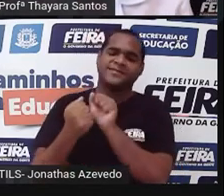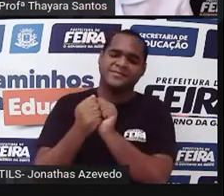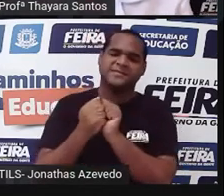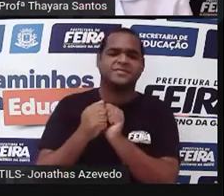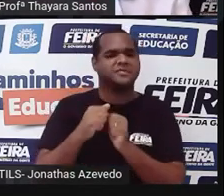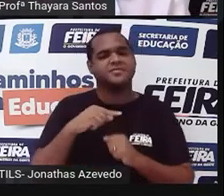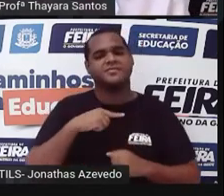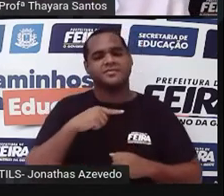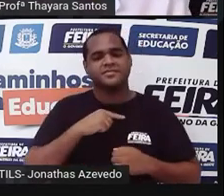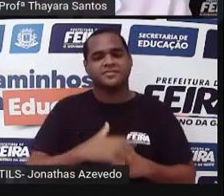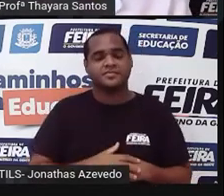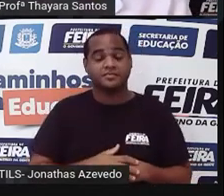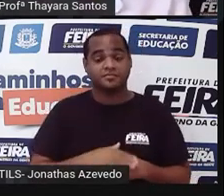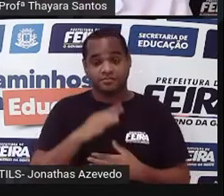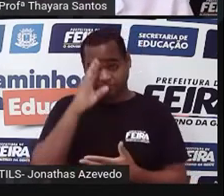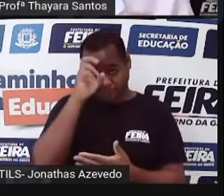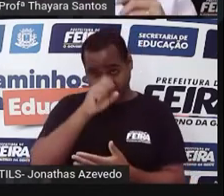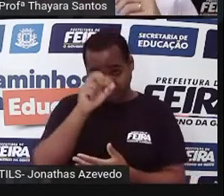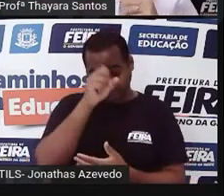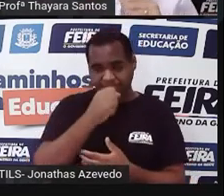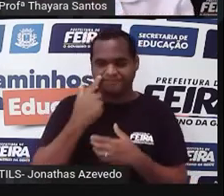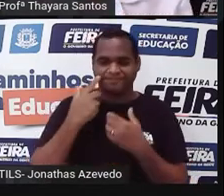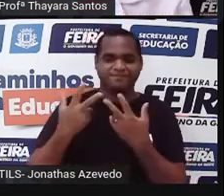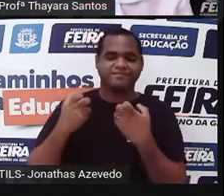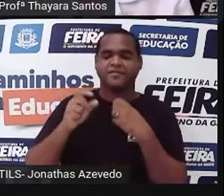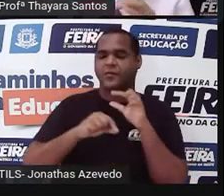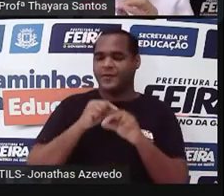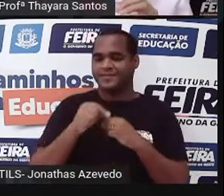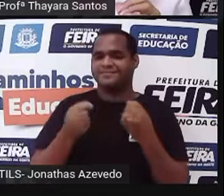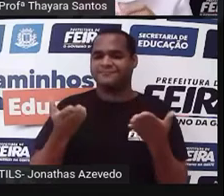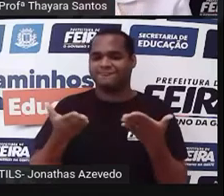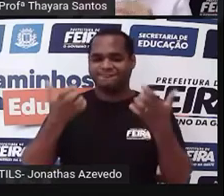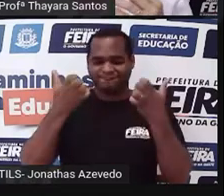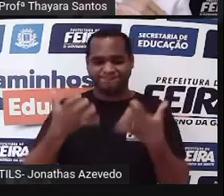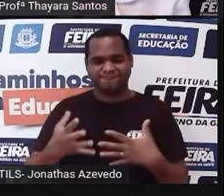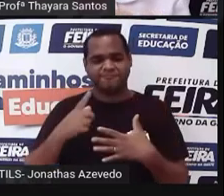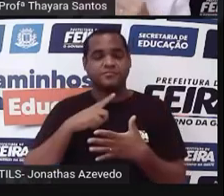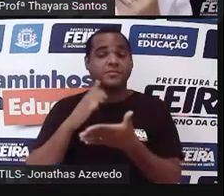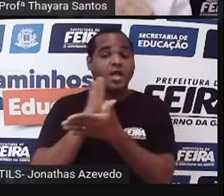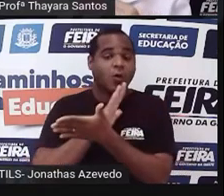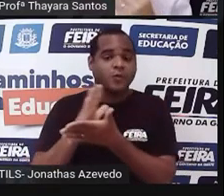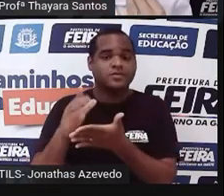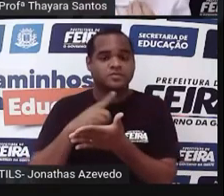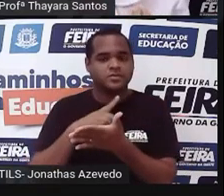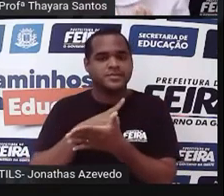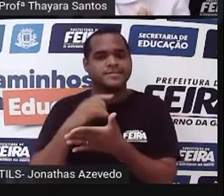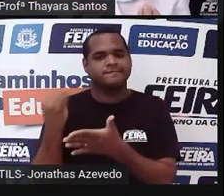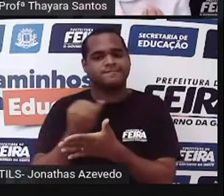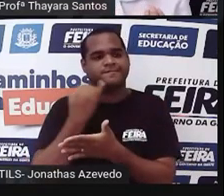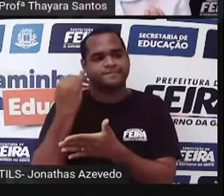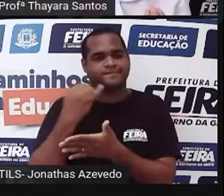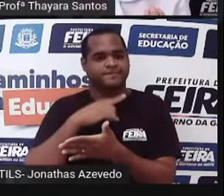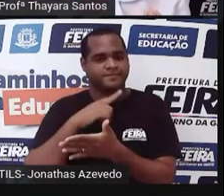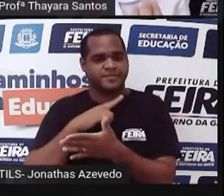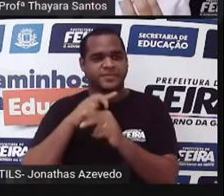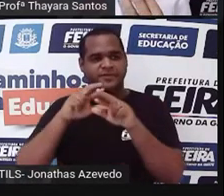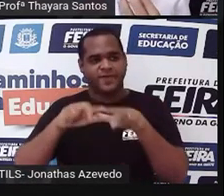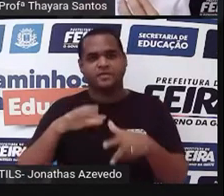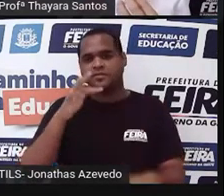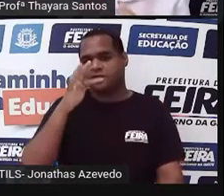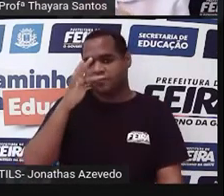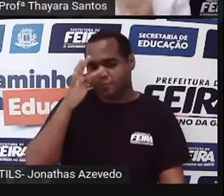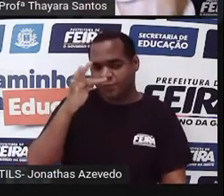Vamos aprender a identificar aqui agora. Então, tem algumas partes que são partes básicas da flor, né?